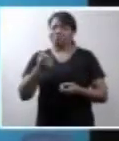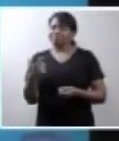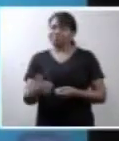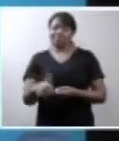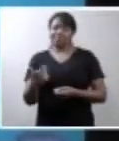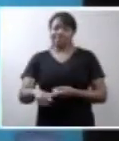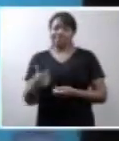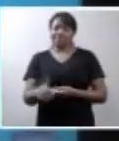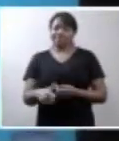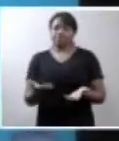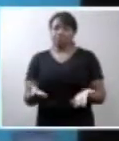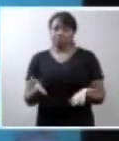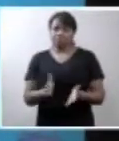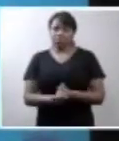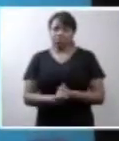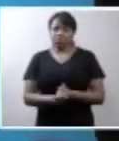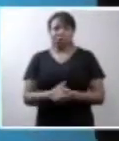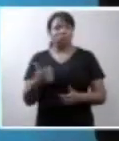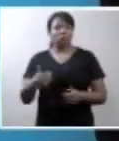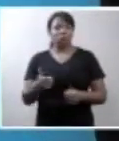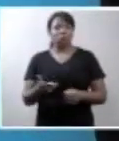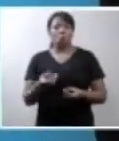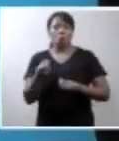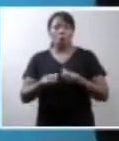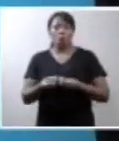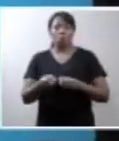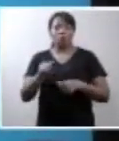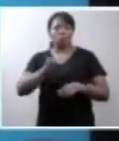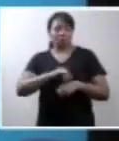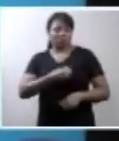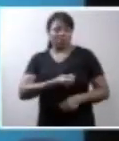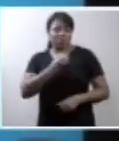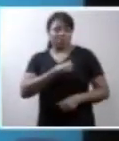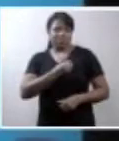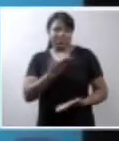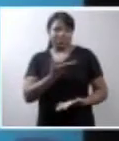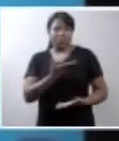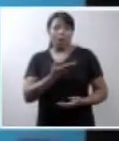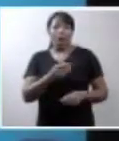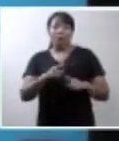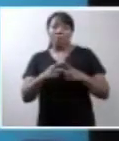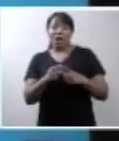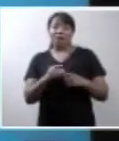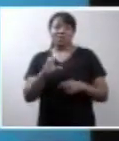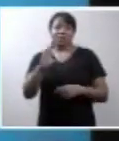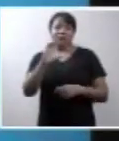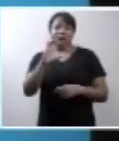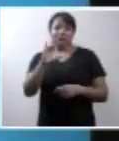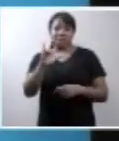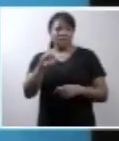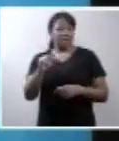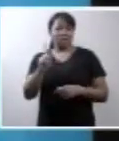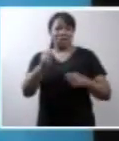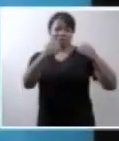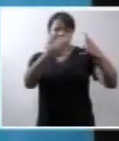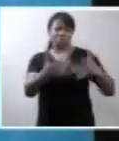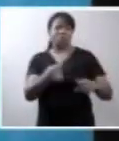Que não tinha chance de sobrevivência e que a ciência não explica o porquê que isso acontece.